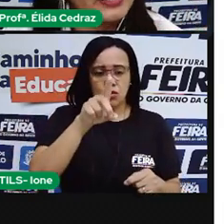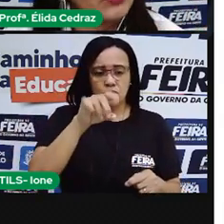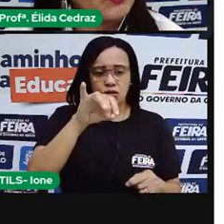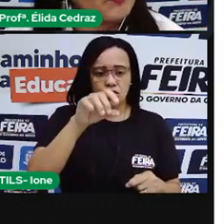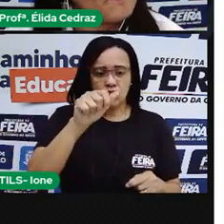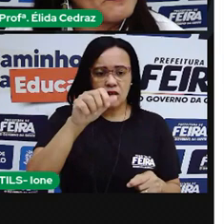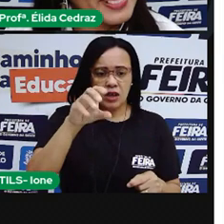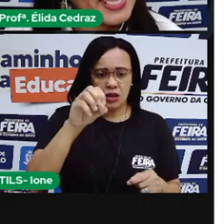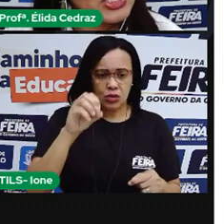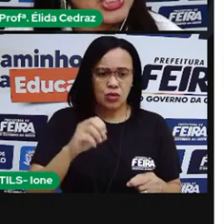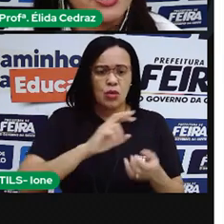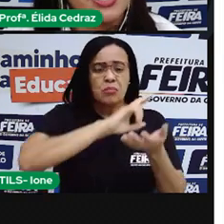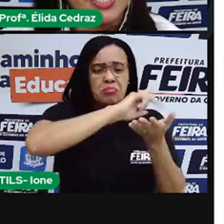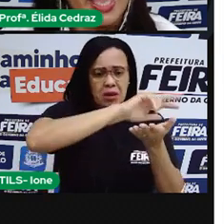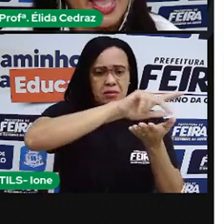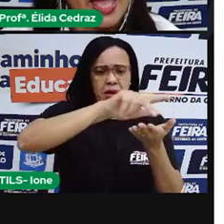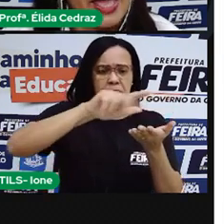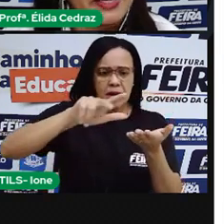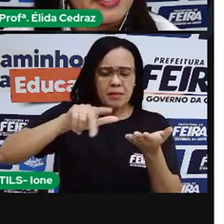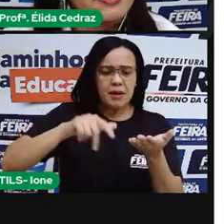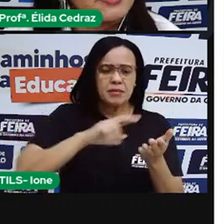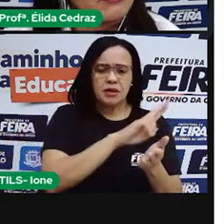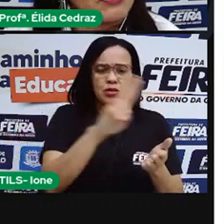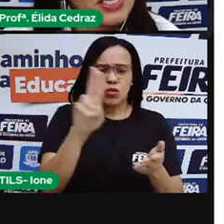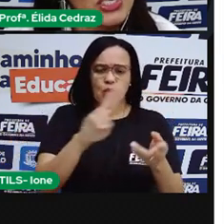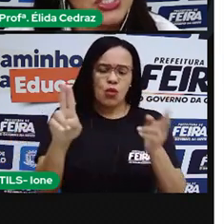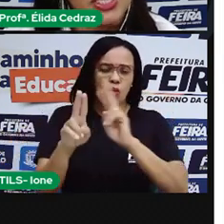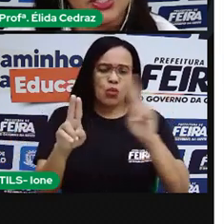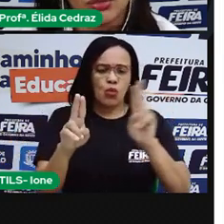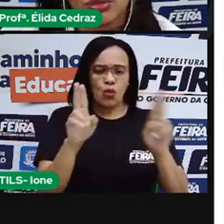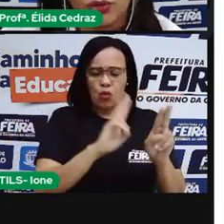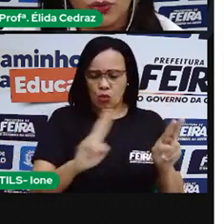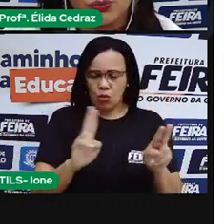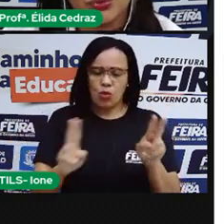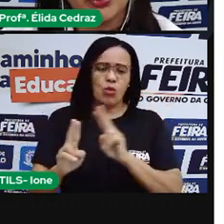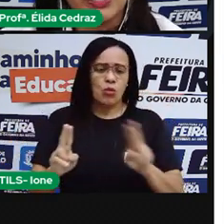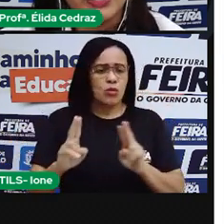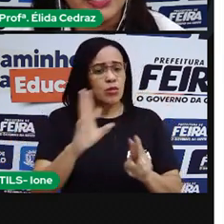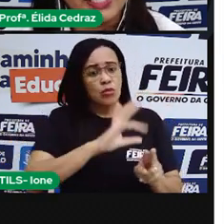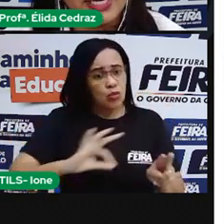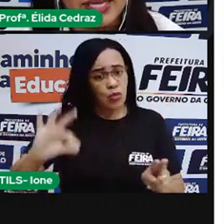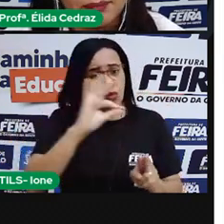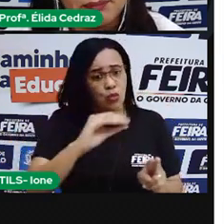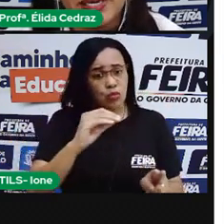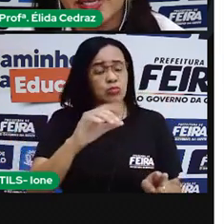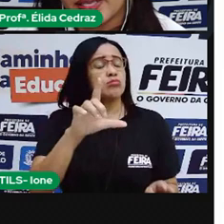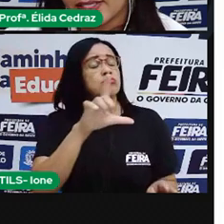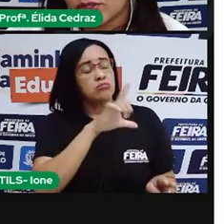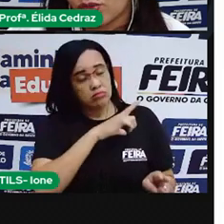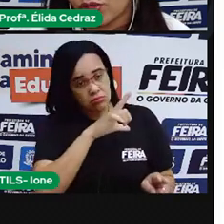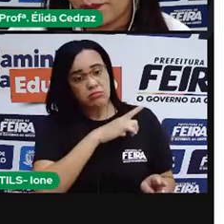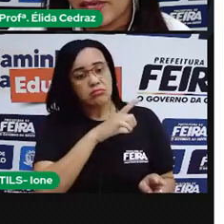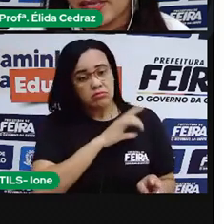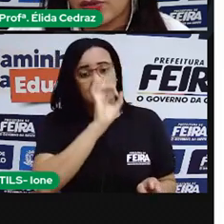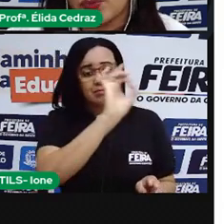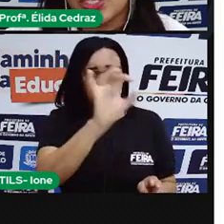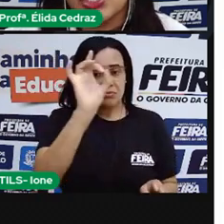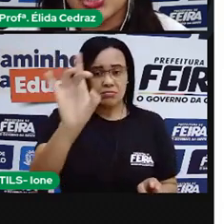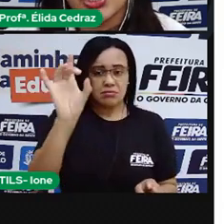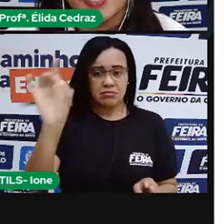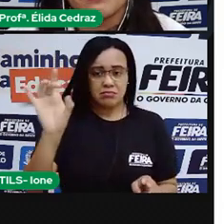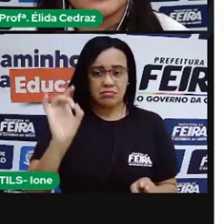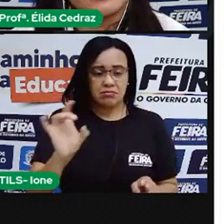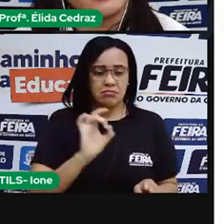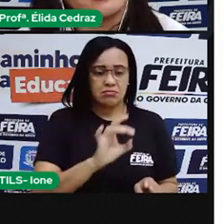Leão, Peixes, Ares, Virgem, Touro, Libra, Escorpião,